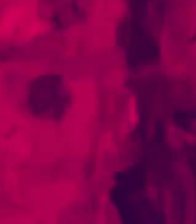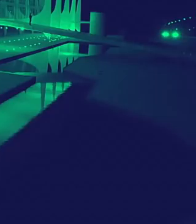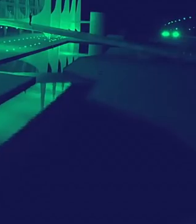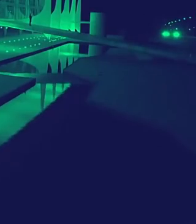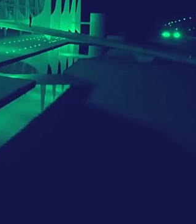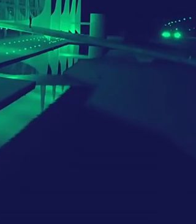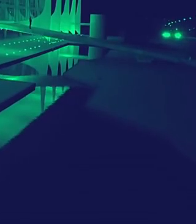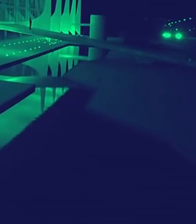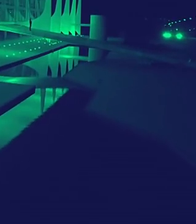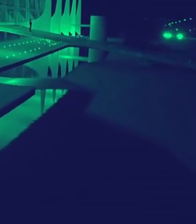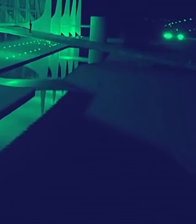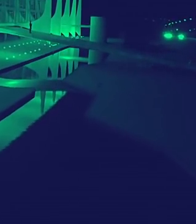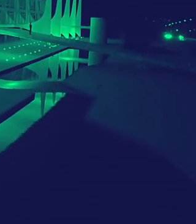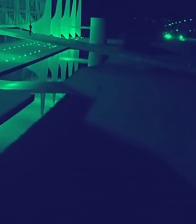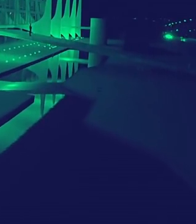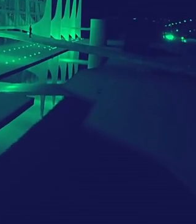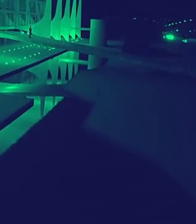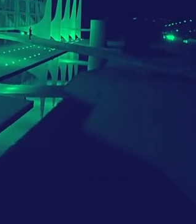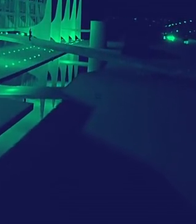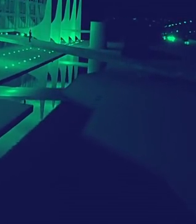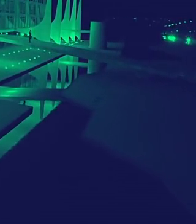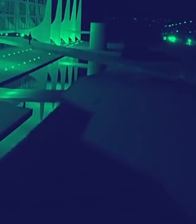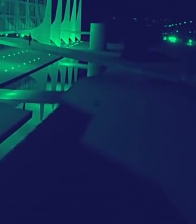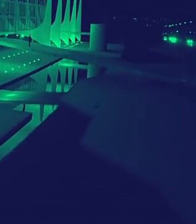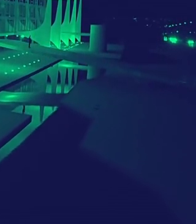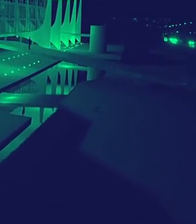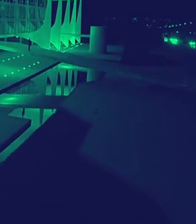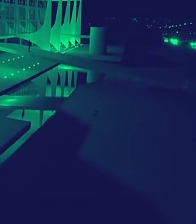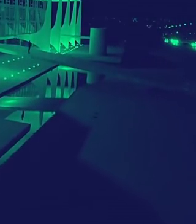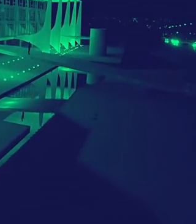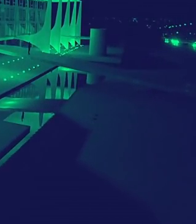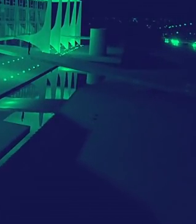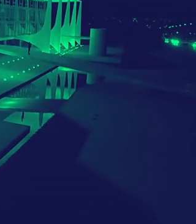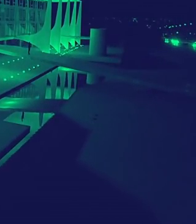Uma boa noite e com a gente governo federal.